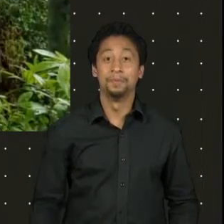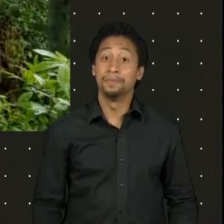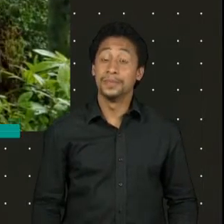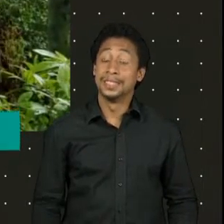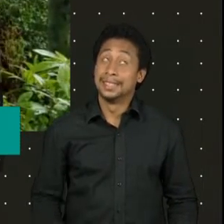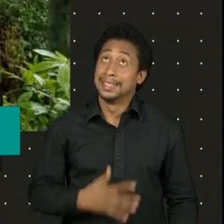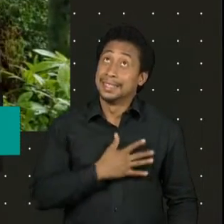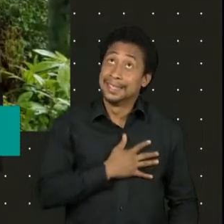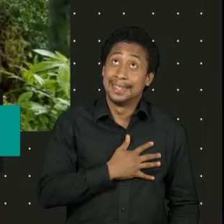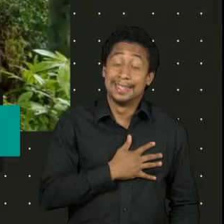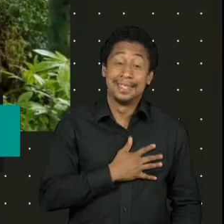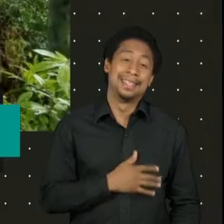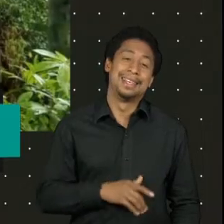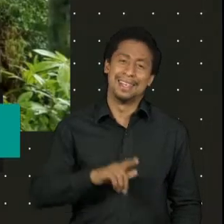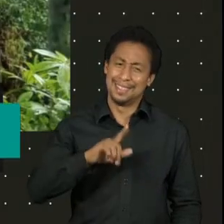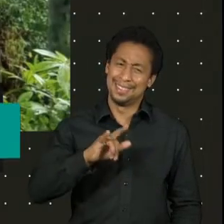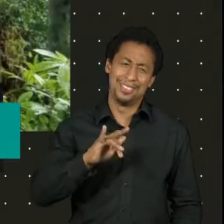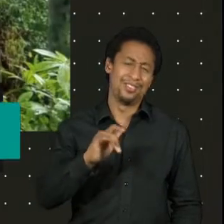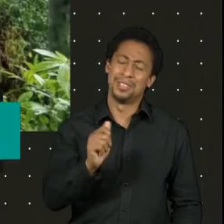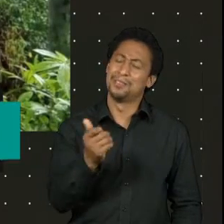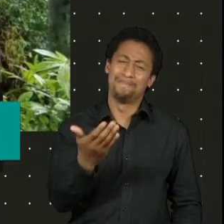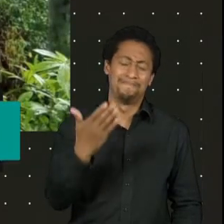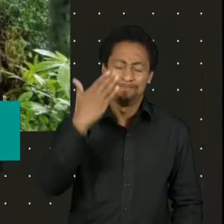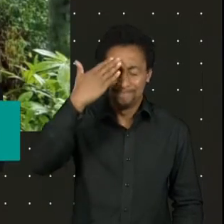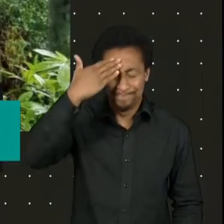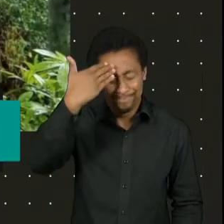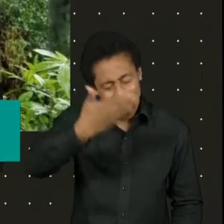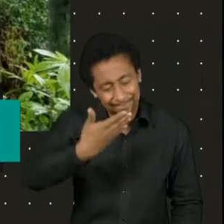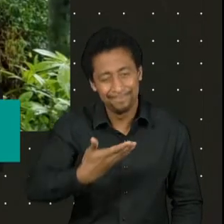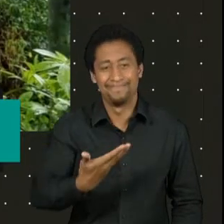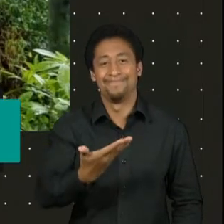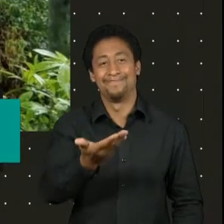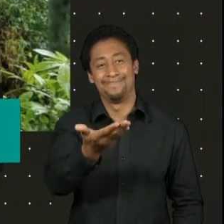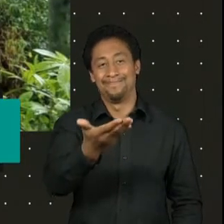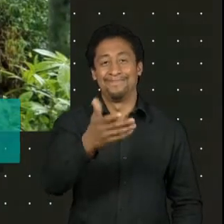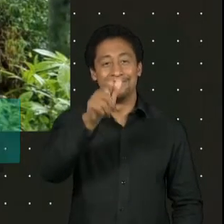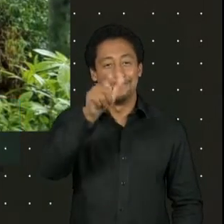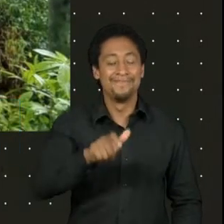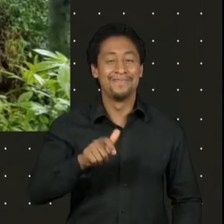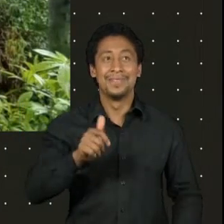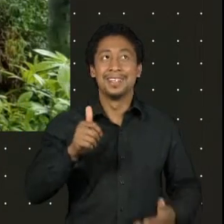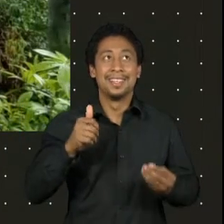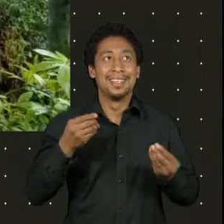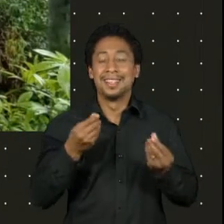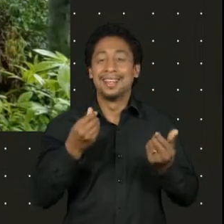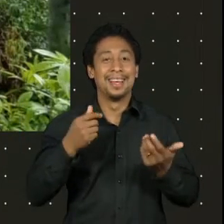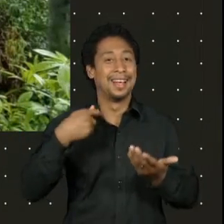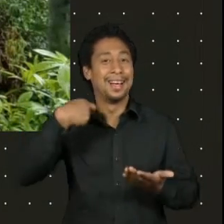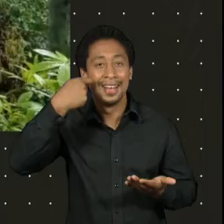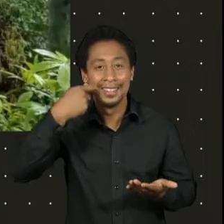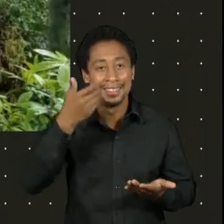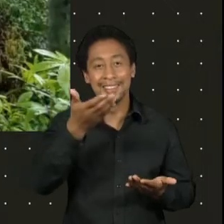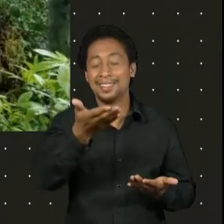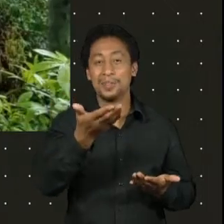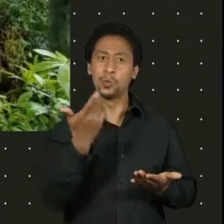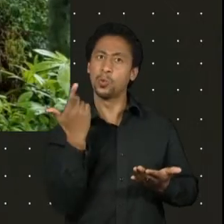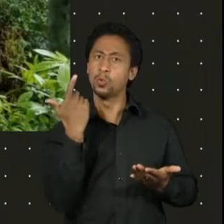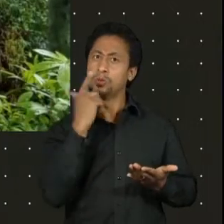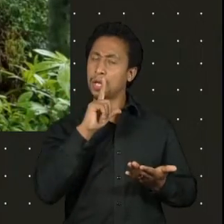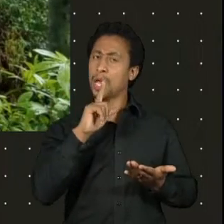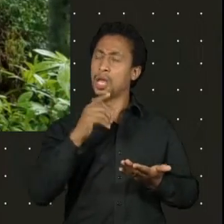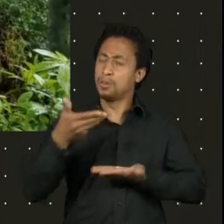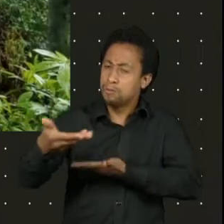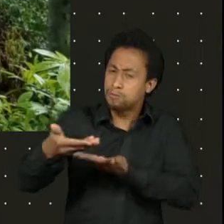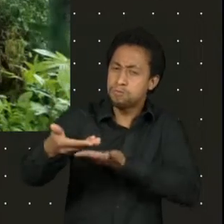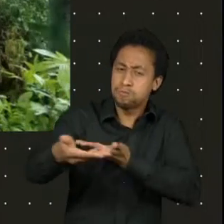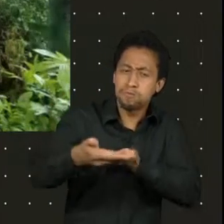Cortez é uma honra. É uma atriz que você tem uma facilidade muito grande de interagir. Teve